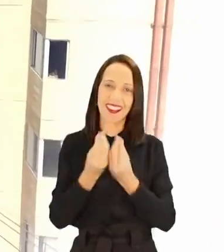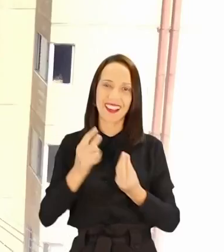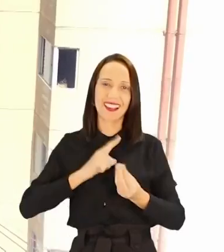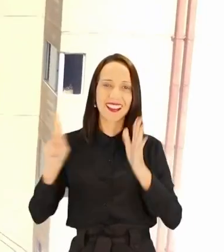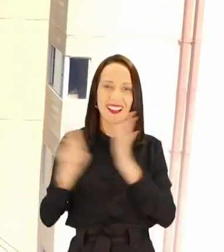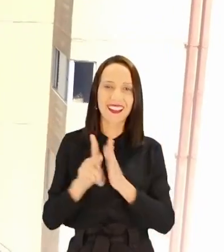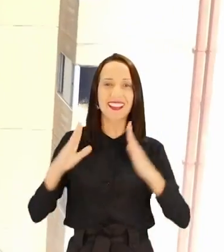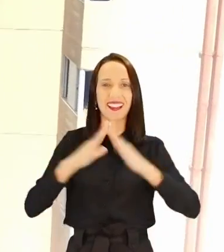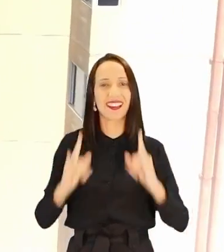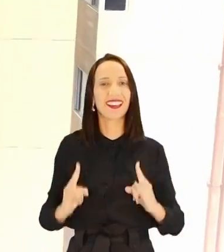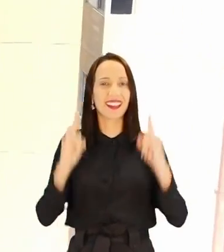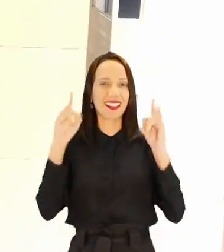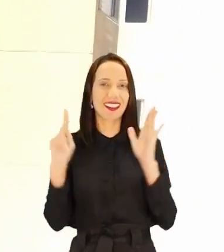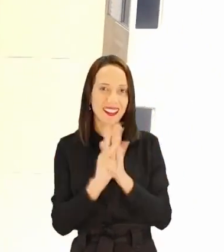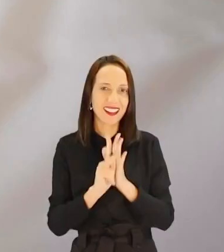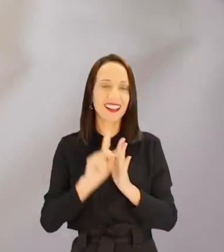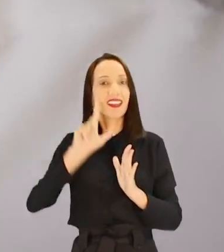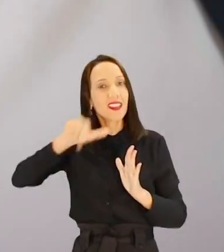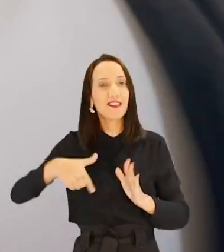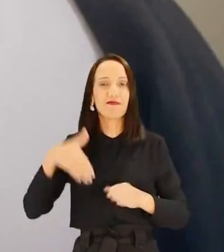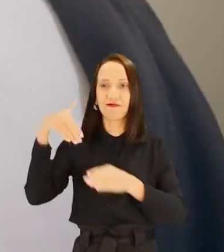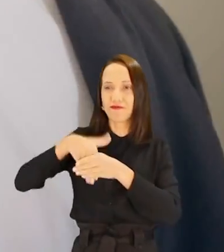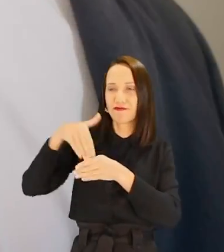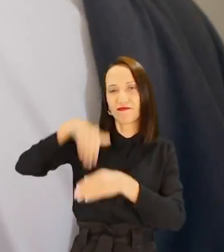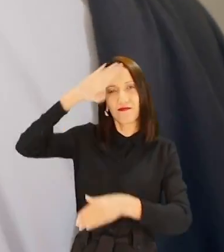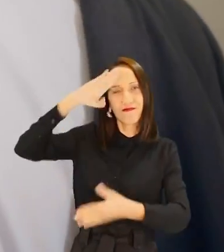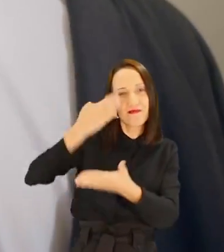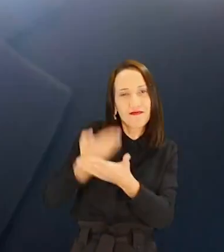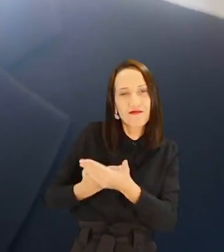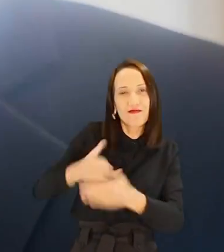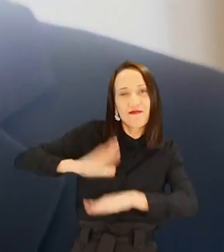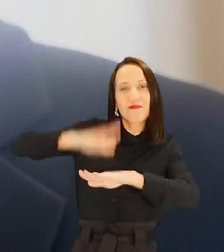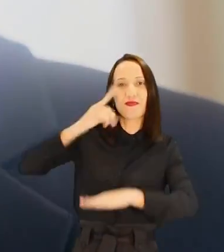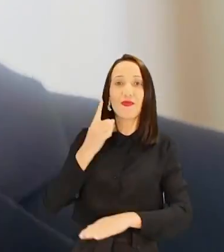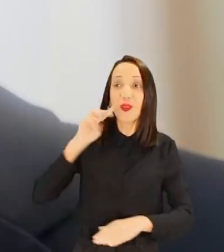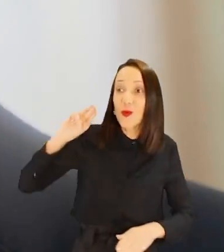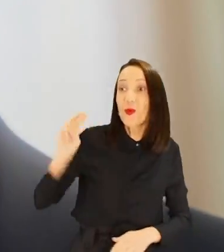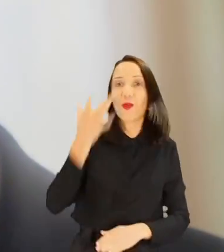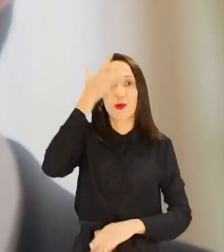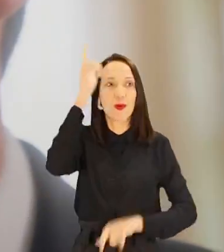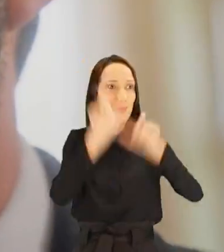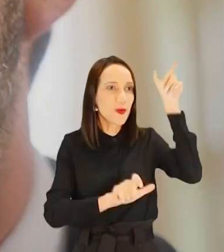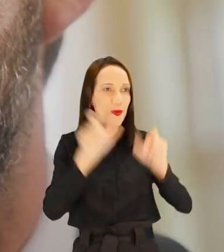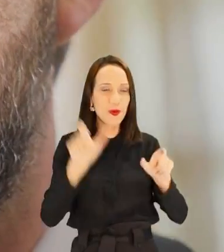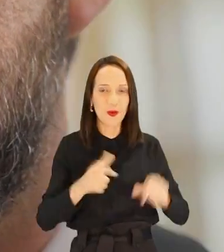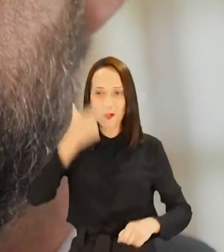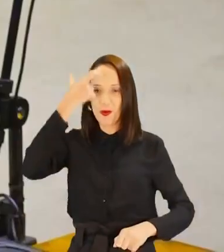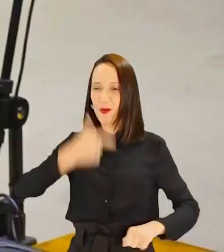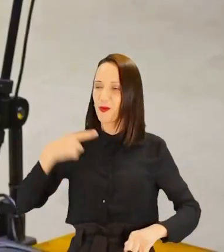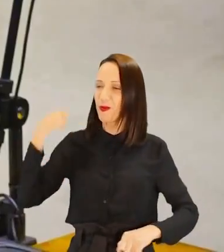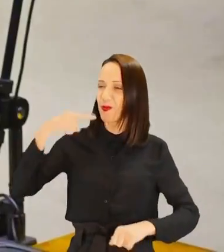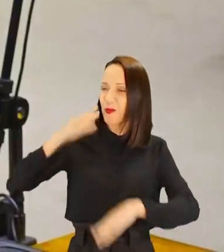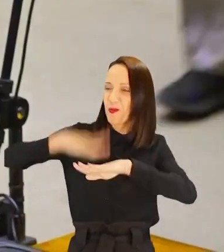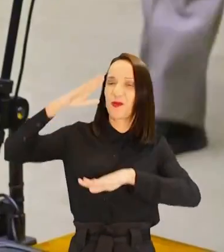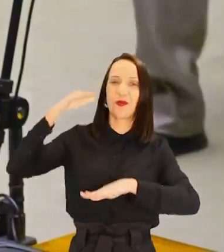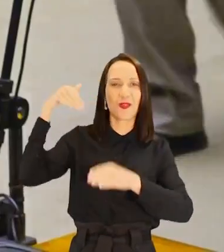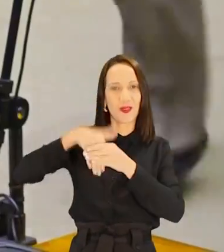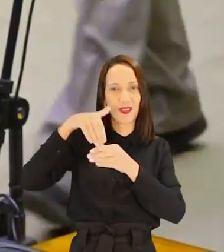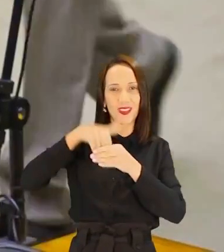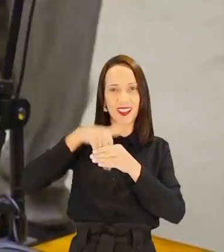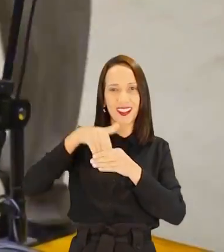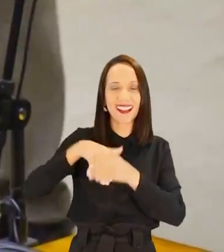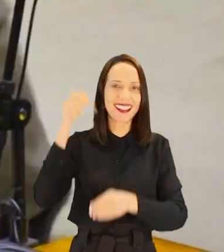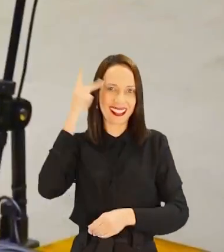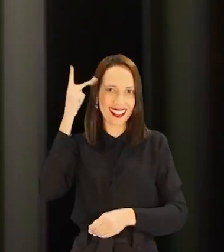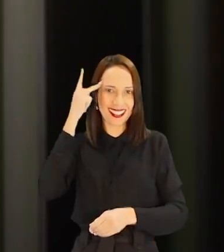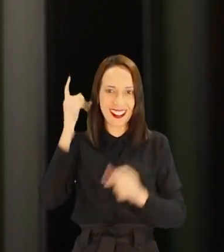famílias a terem sua casa própria. E depois, com o voto de confiança de mais de um milhão de pessoas, eu me tornei o deputado